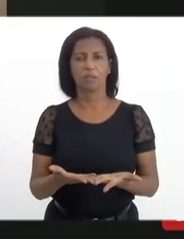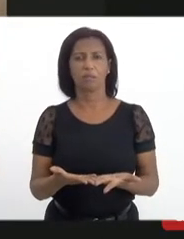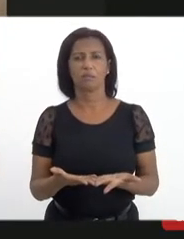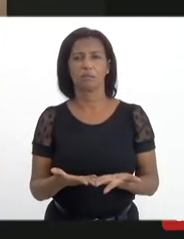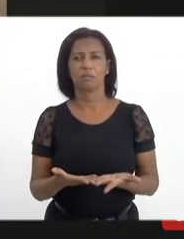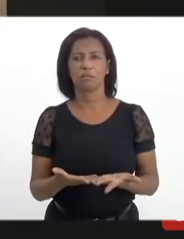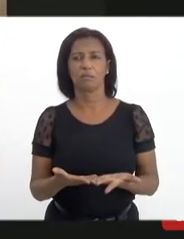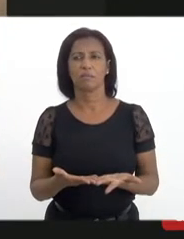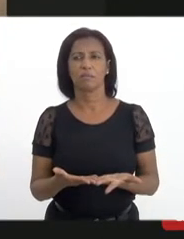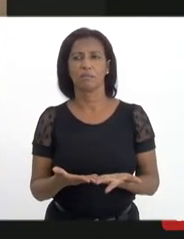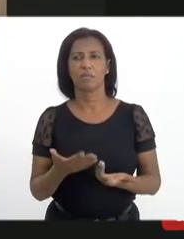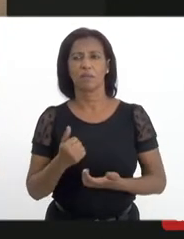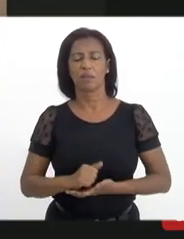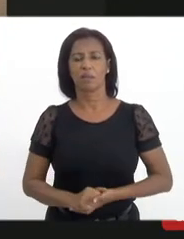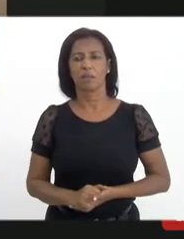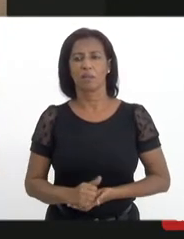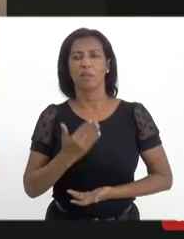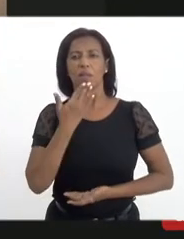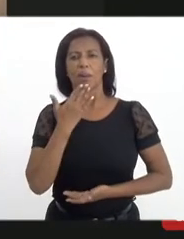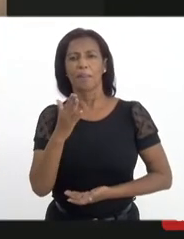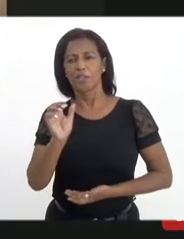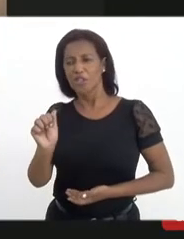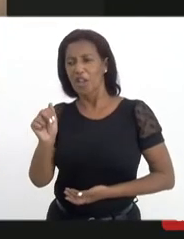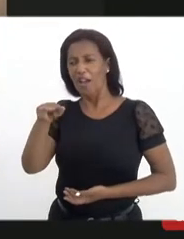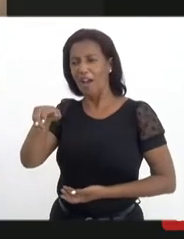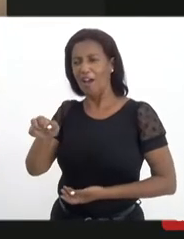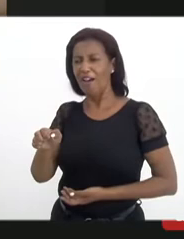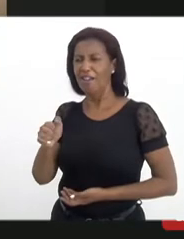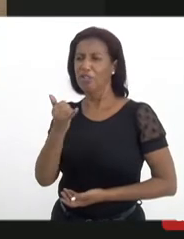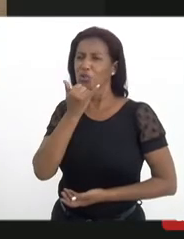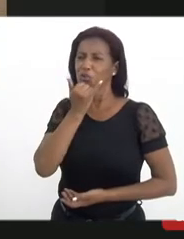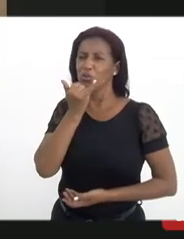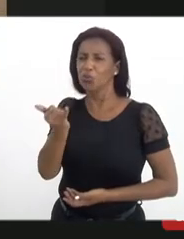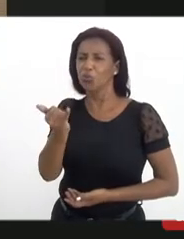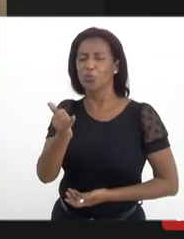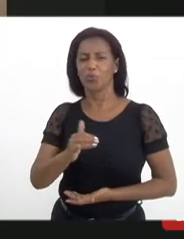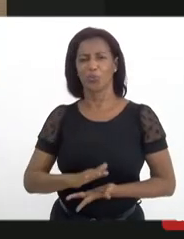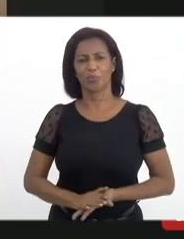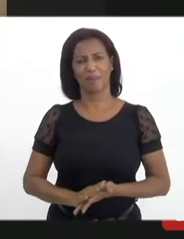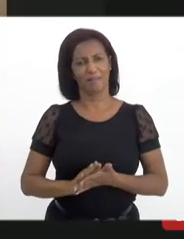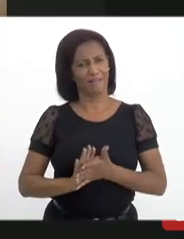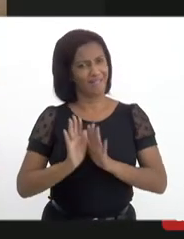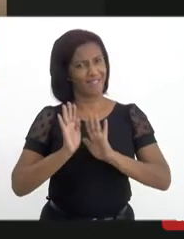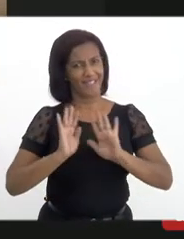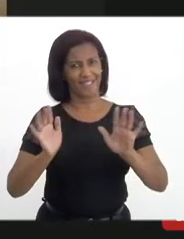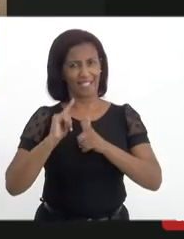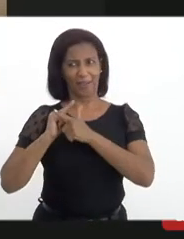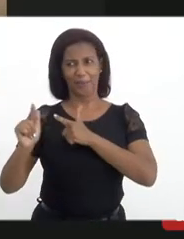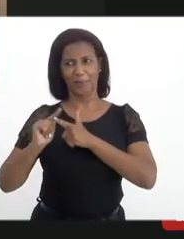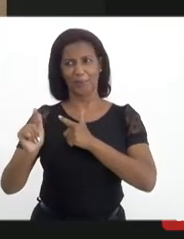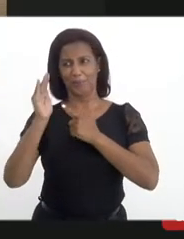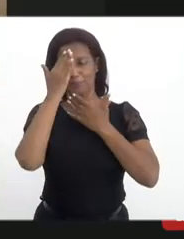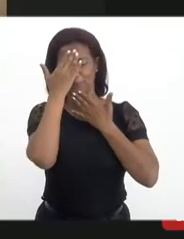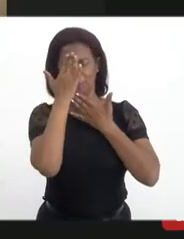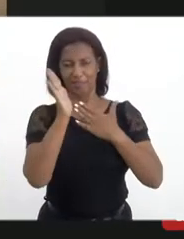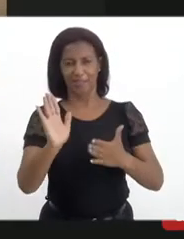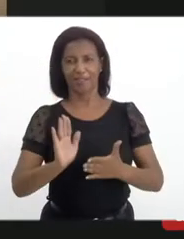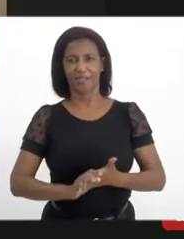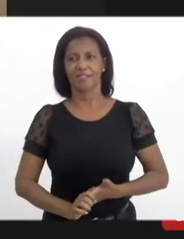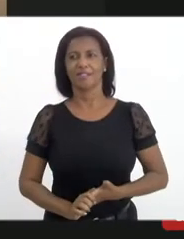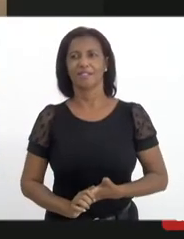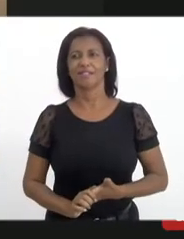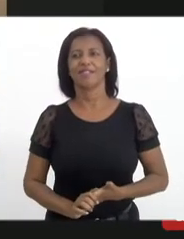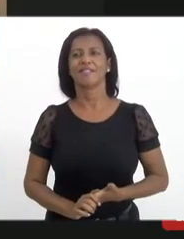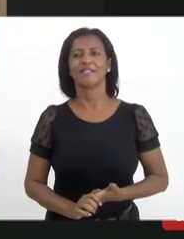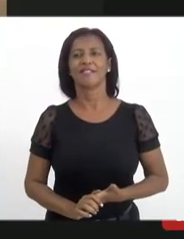pouquinho a Anne segurar um pouquinho. Fica tranquila. Não tem problema, não tem problema. Obrigada, querida. Obrigada. Tivemos